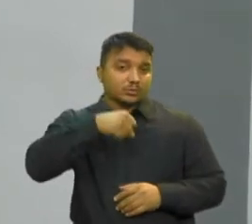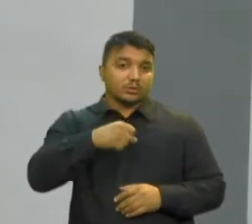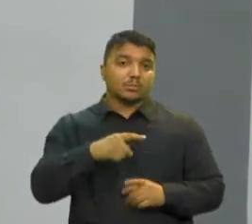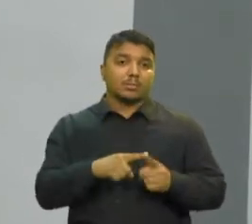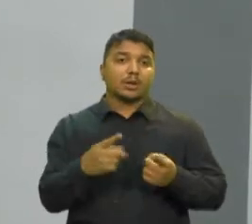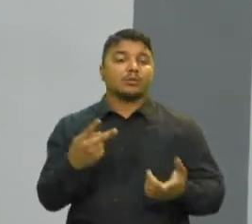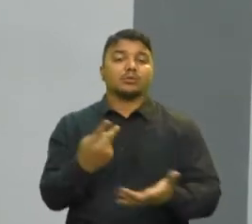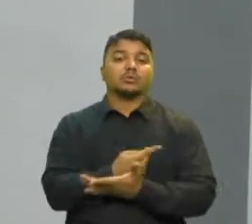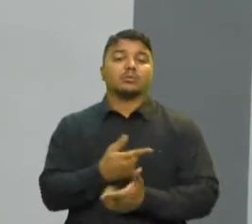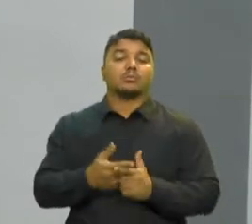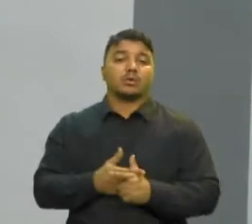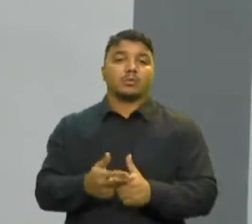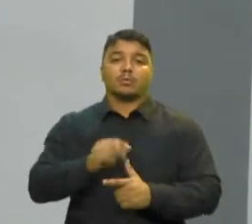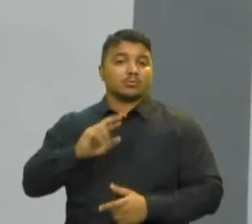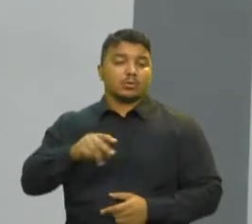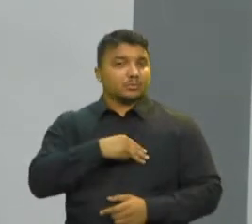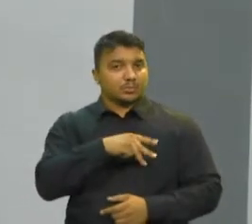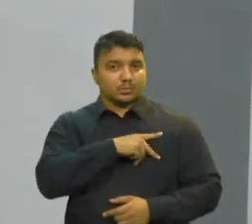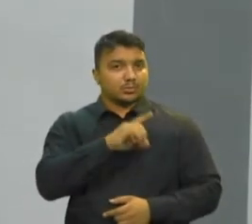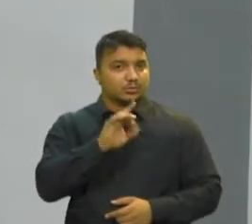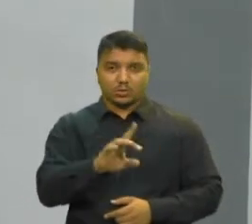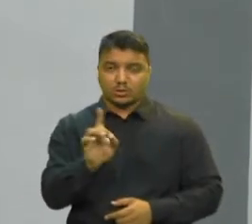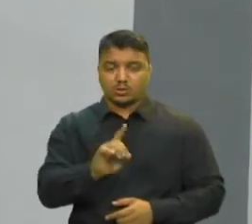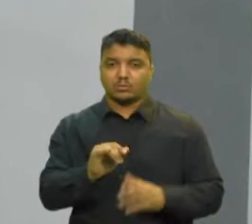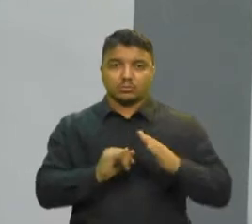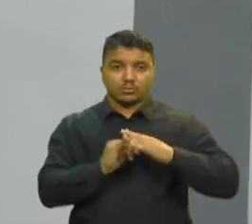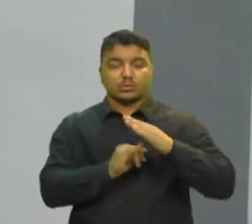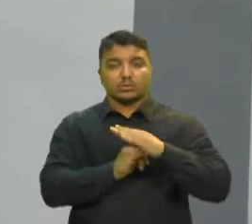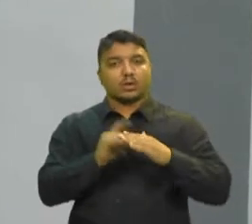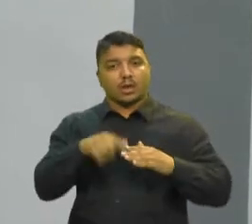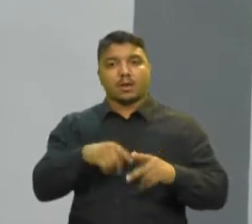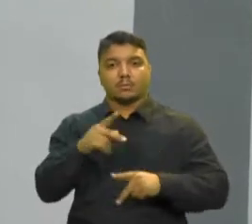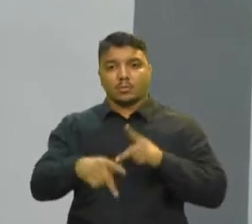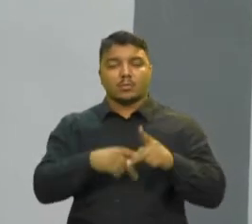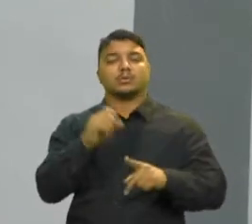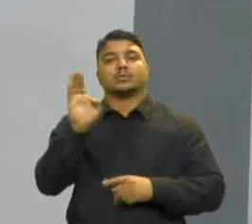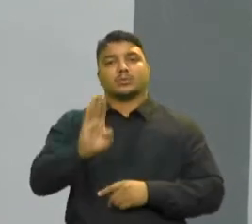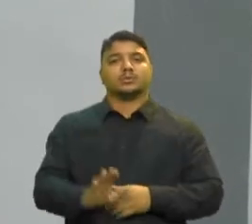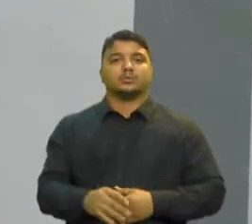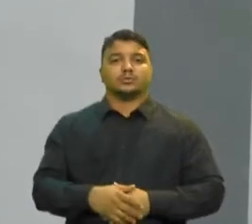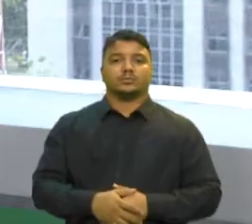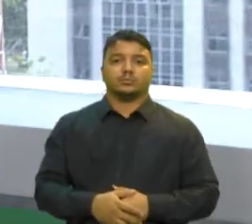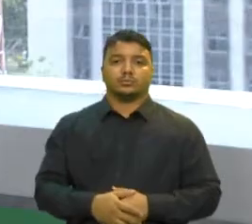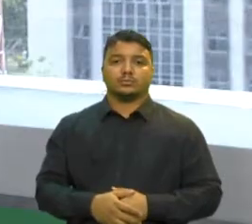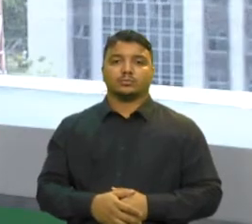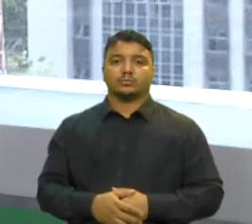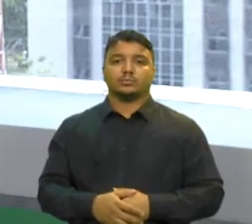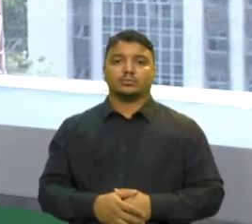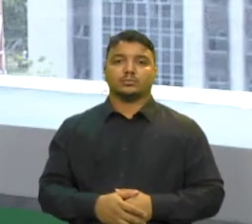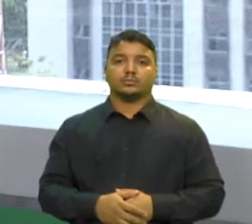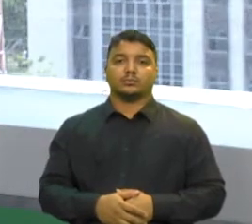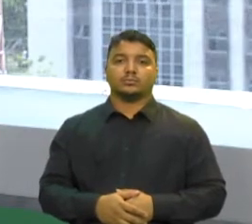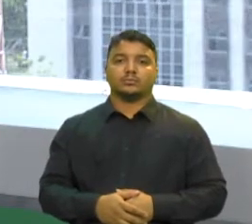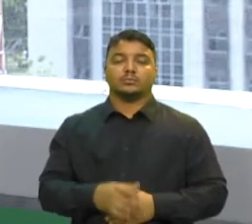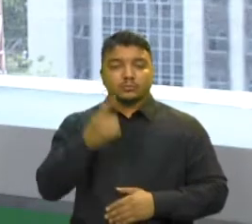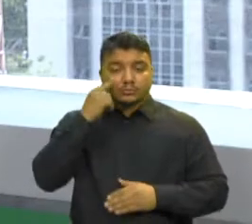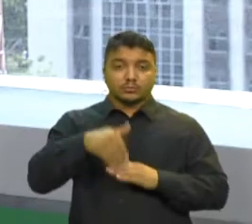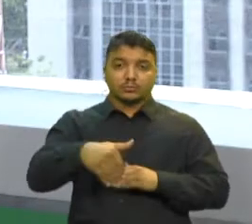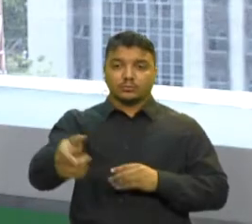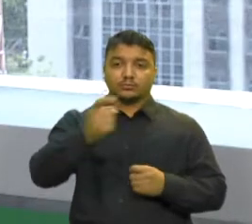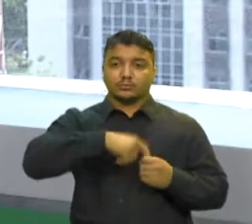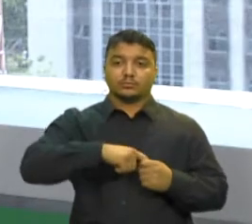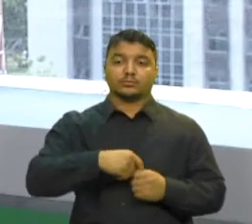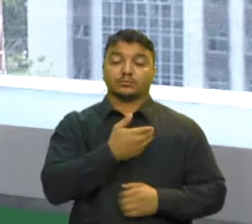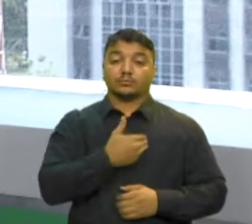conta não é só o Ministério Público enquanto instituição É toda a sociedade brasileira Veja daqui a pouco O